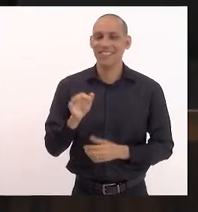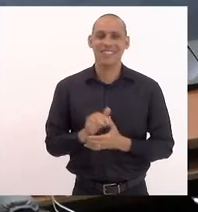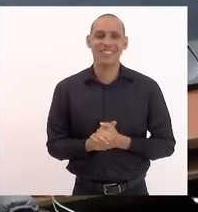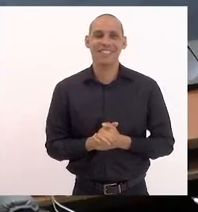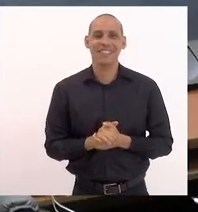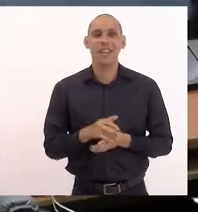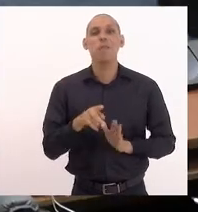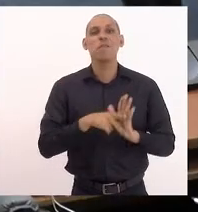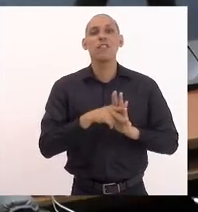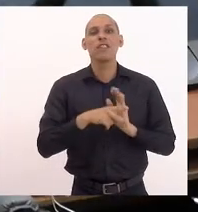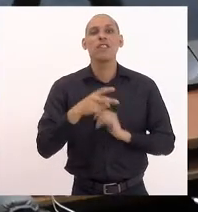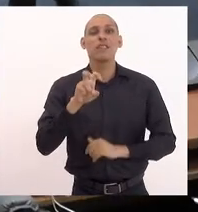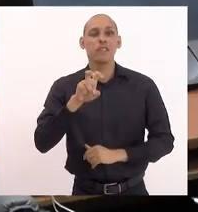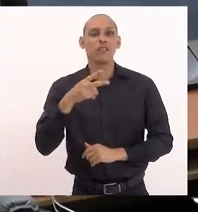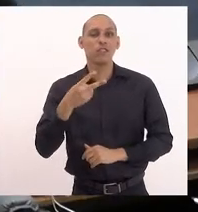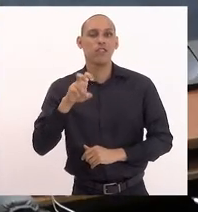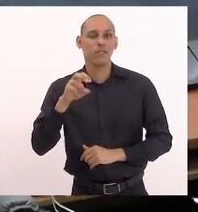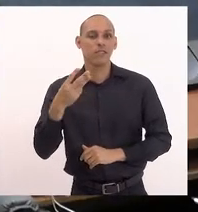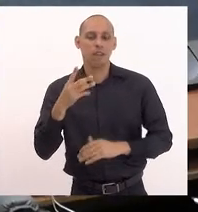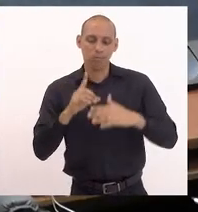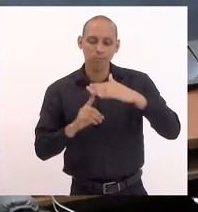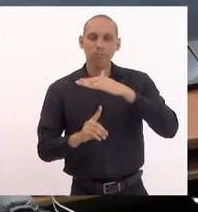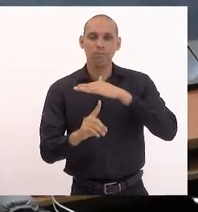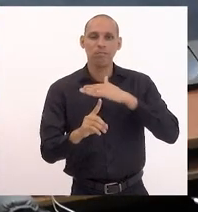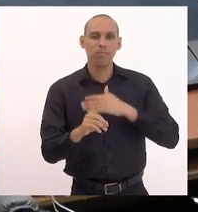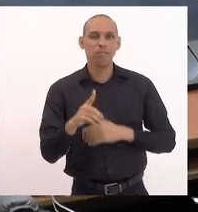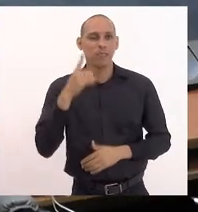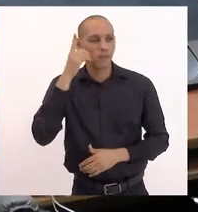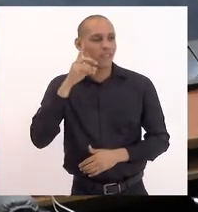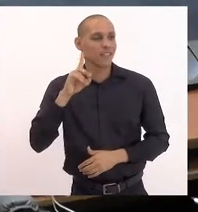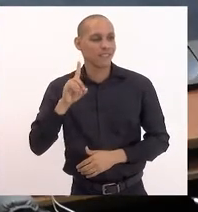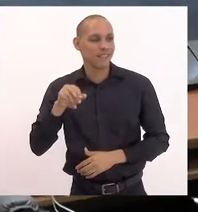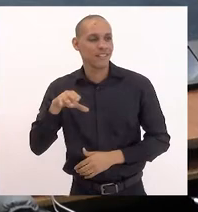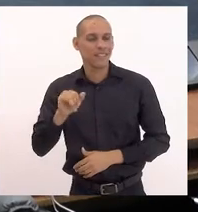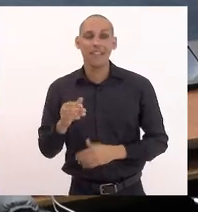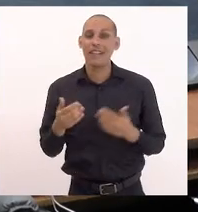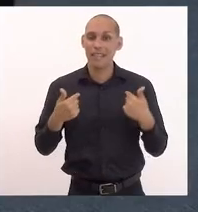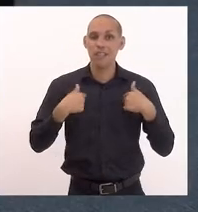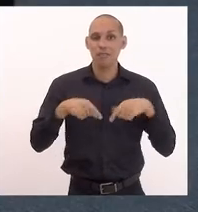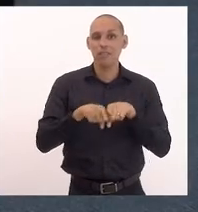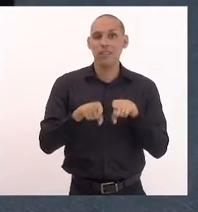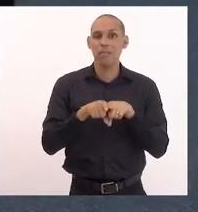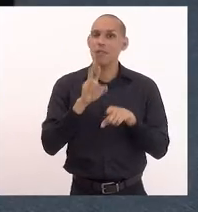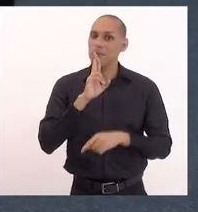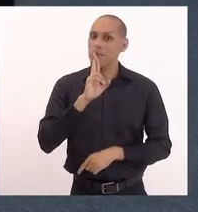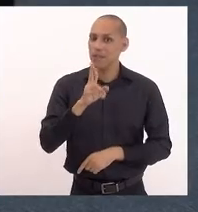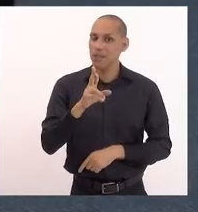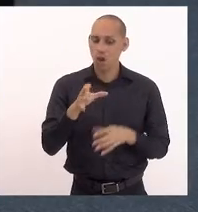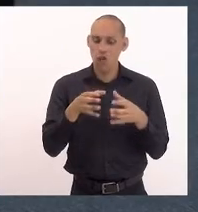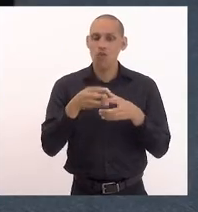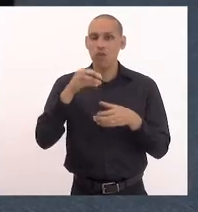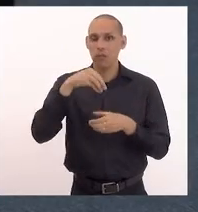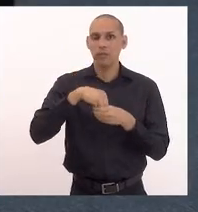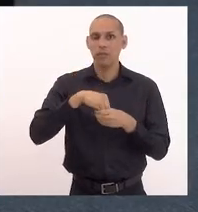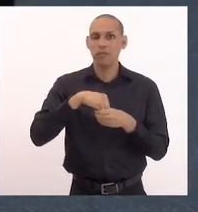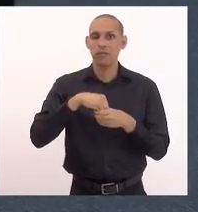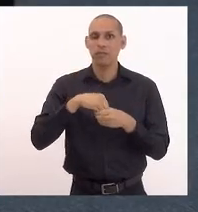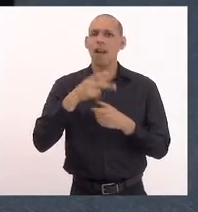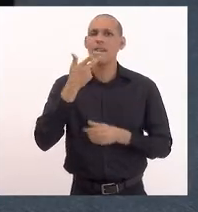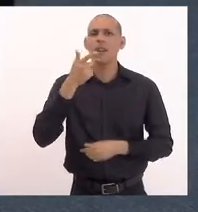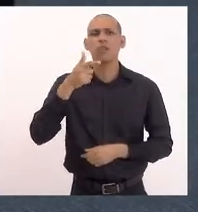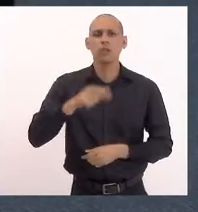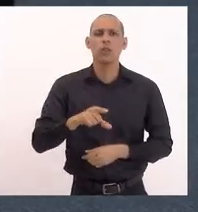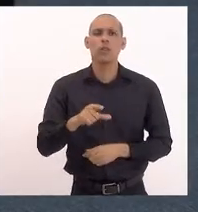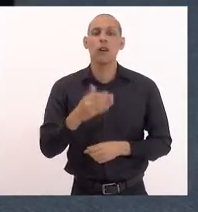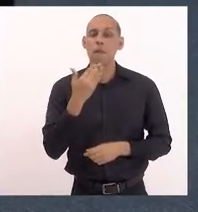5253, dos refugiados. Deputada Dânia. Maravilha. Eu, inclusive, respondi lá no grupo, e reafirmo aqui, peço para que